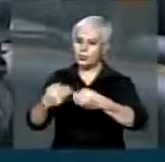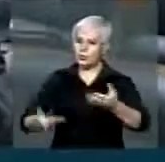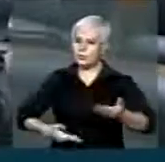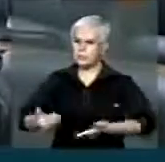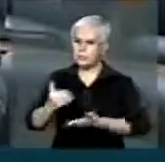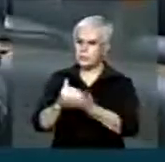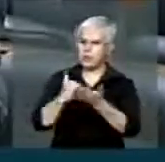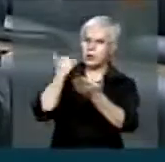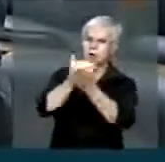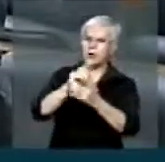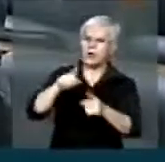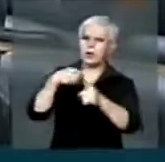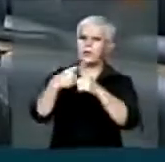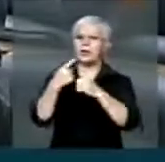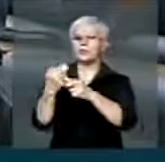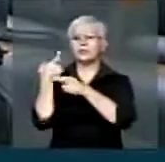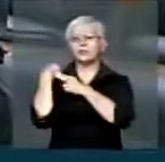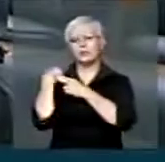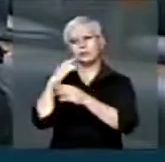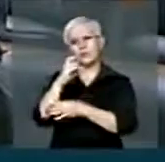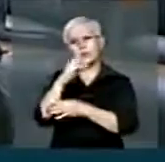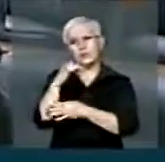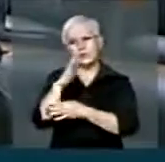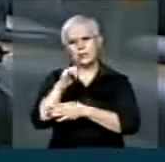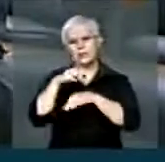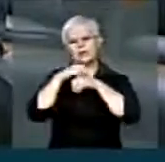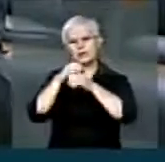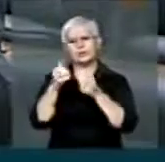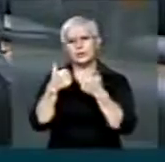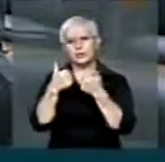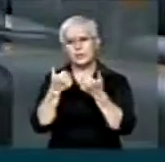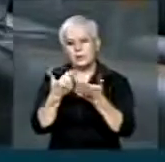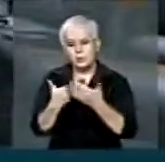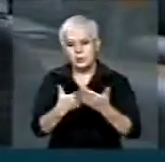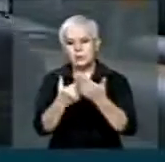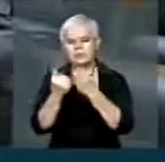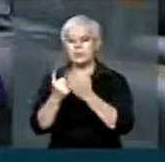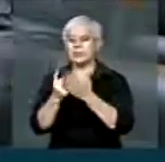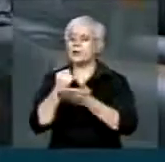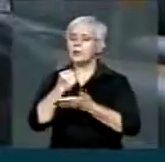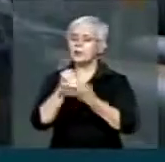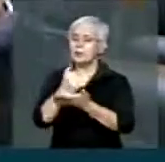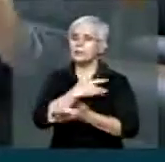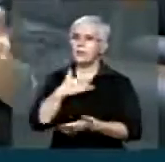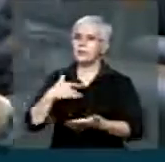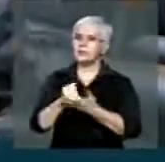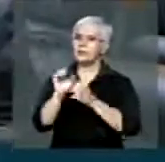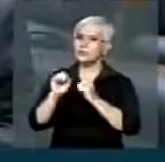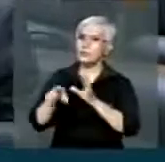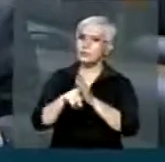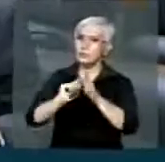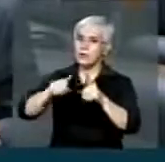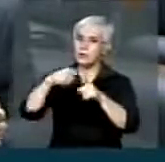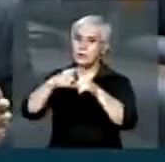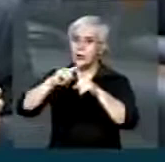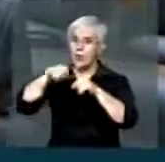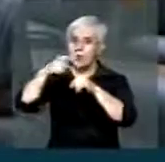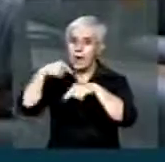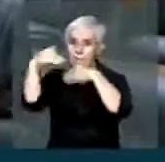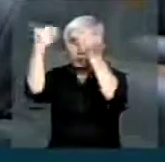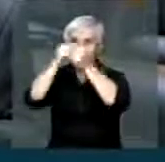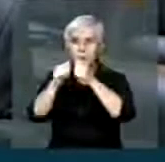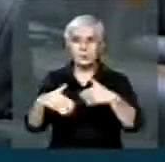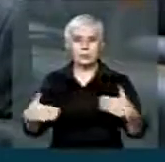creche, transporte escolar, saúde, assistência social, educação e assim por diante então V. Exª